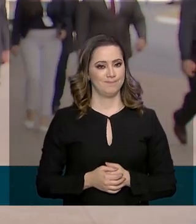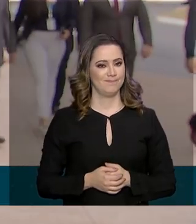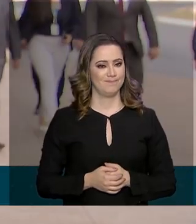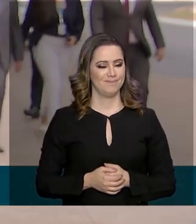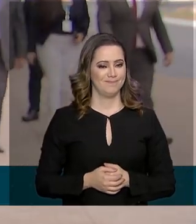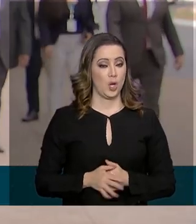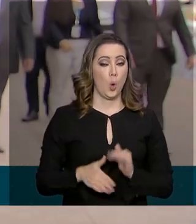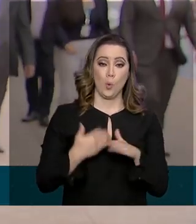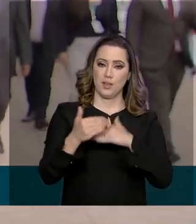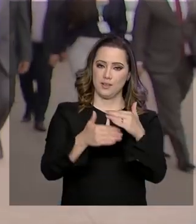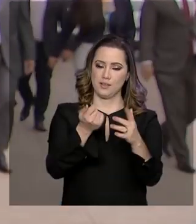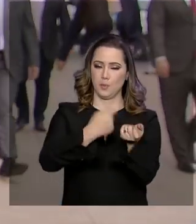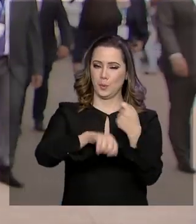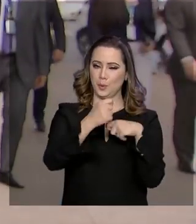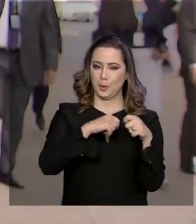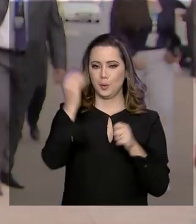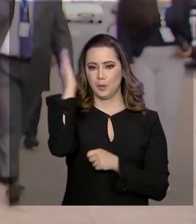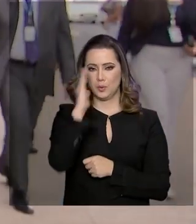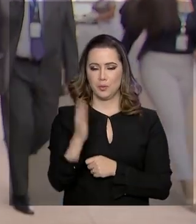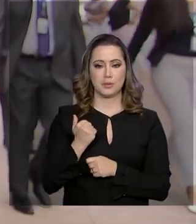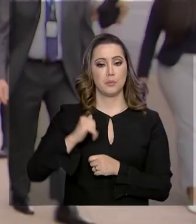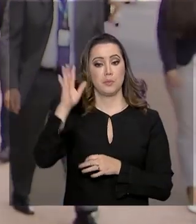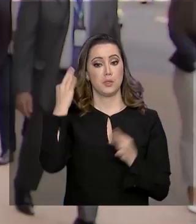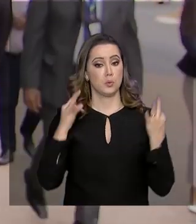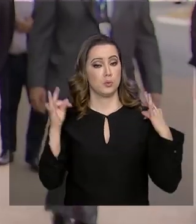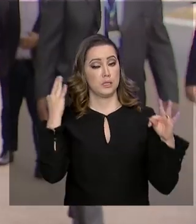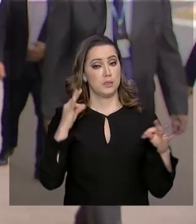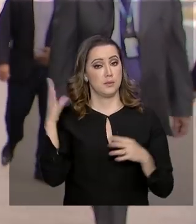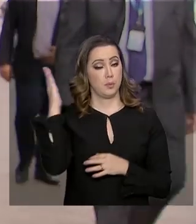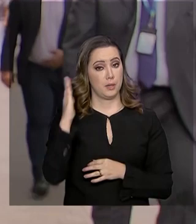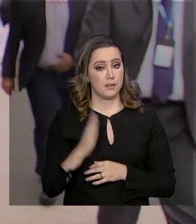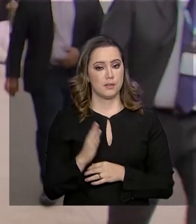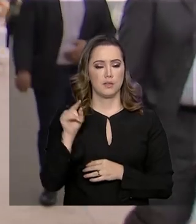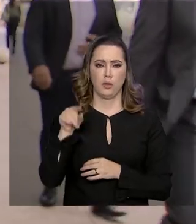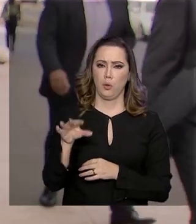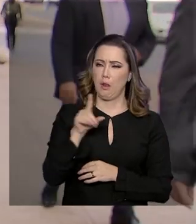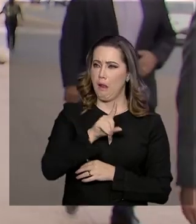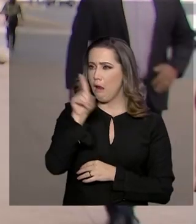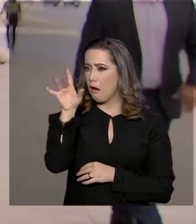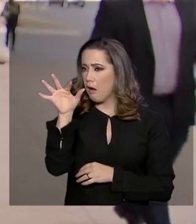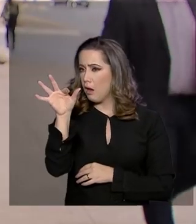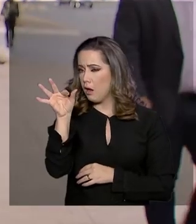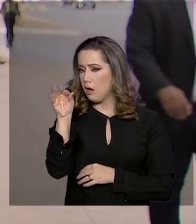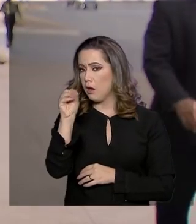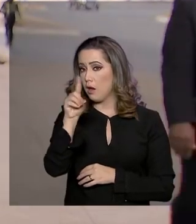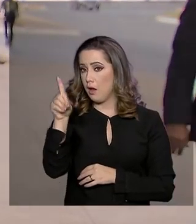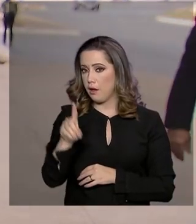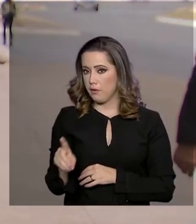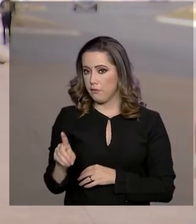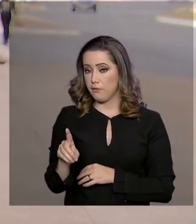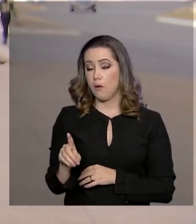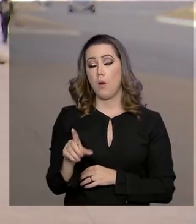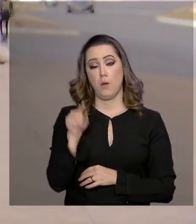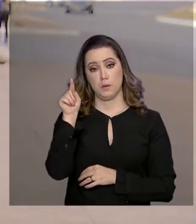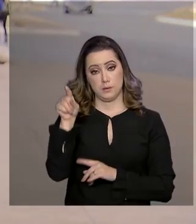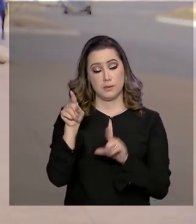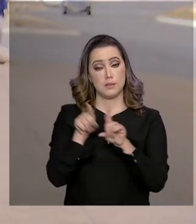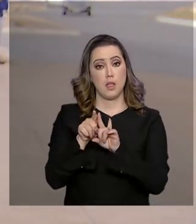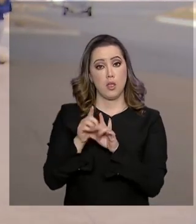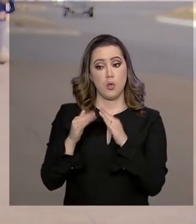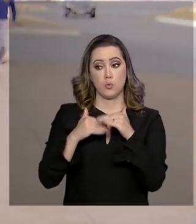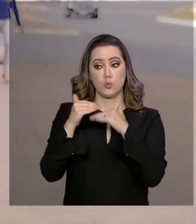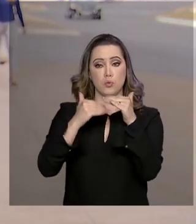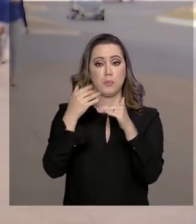mais turistas para o país. Em Foz do Iguaçu, por exemplo, somente este ano, o número de visitantes norte-americanos cresceu